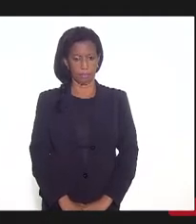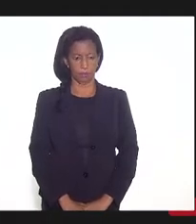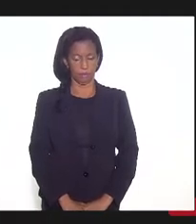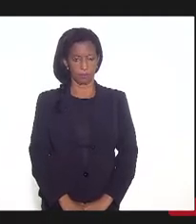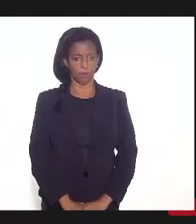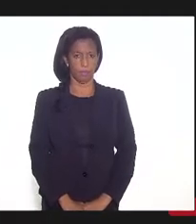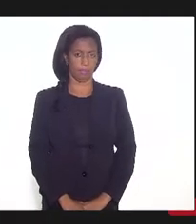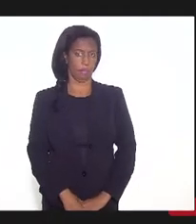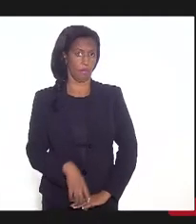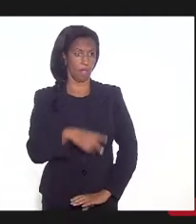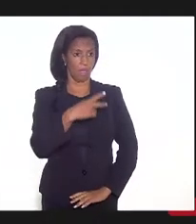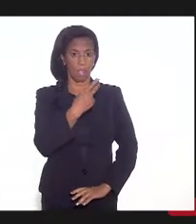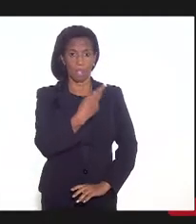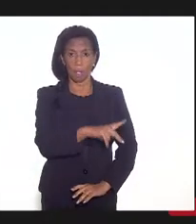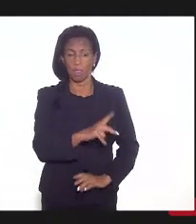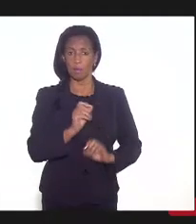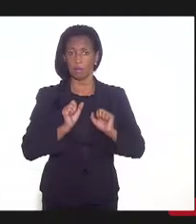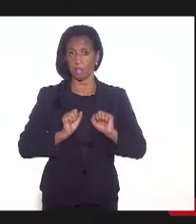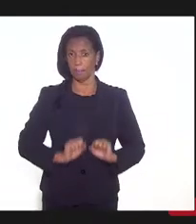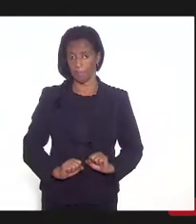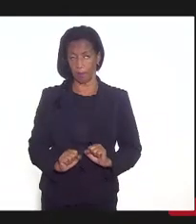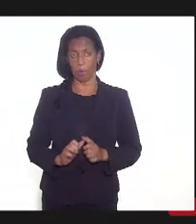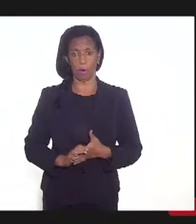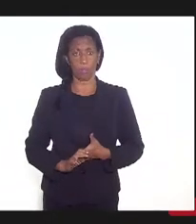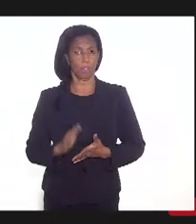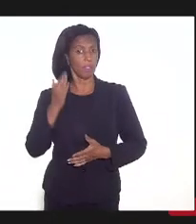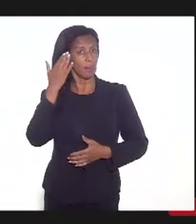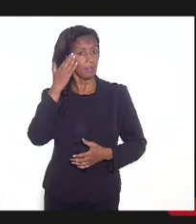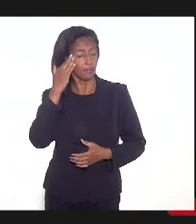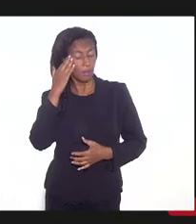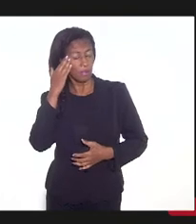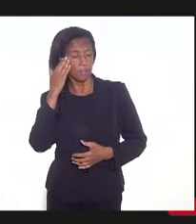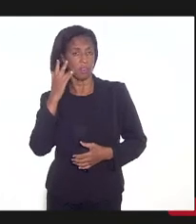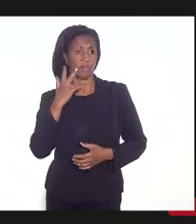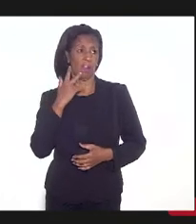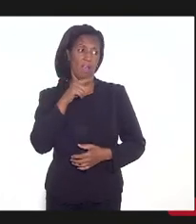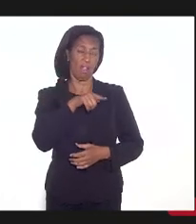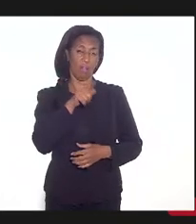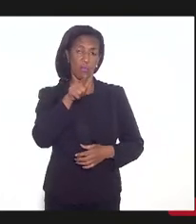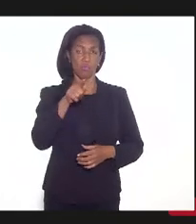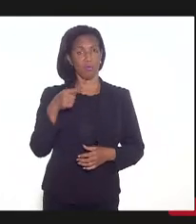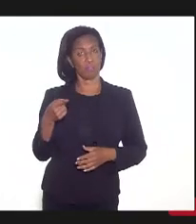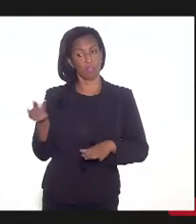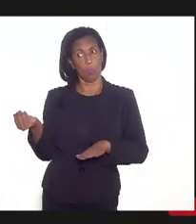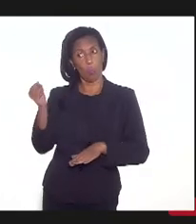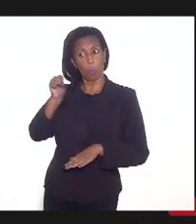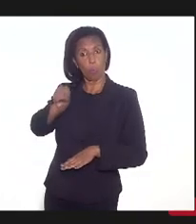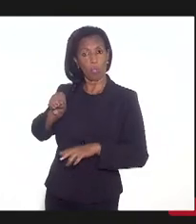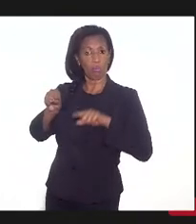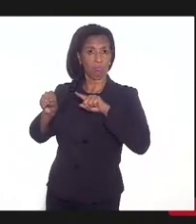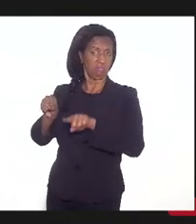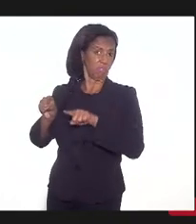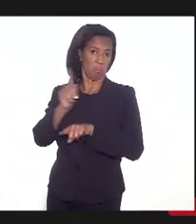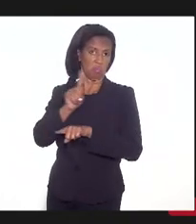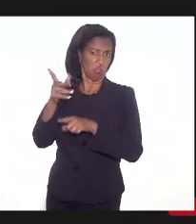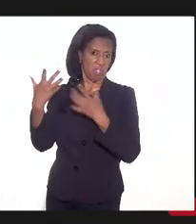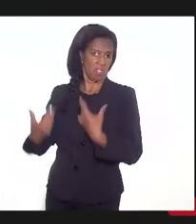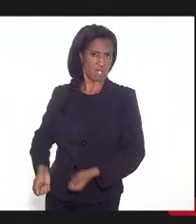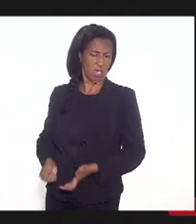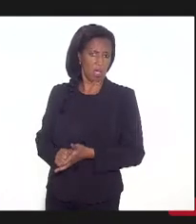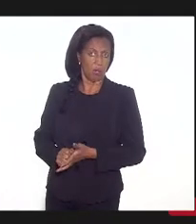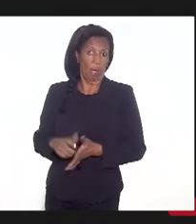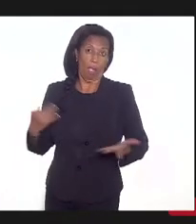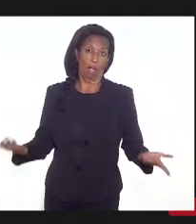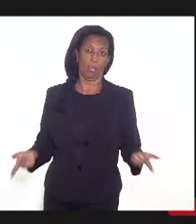Eles é que podem, aqui, entender de que, olha, o plano que vocês estão colocando, nós não aceitamos e aí